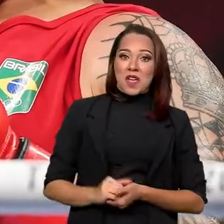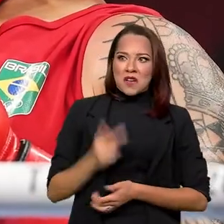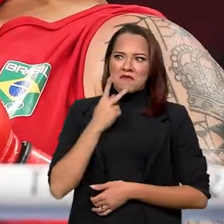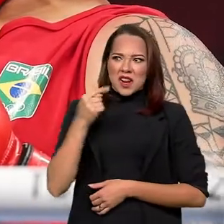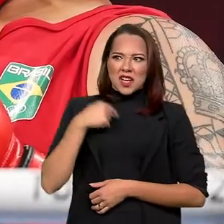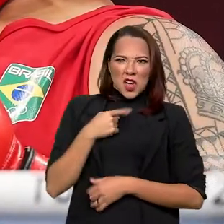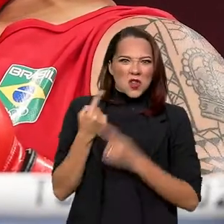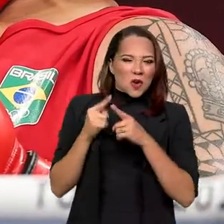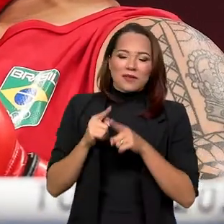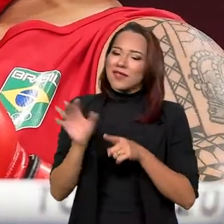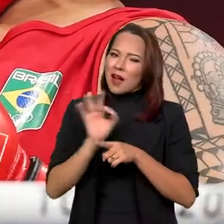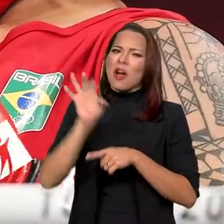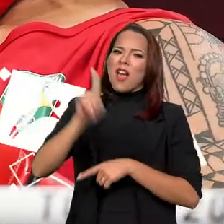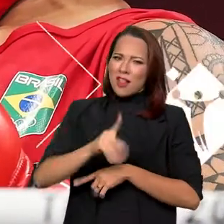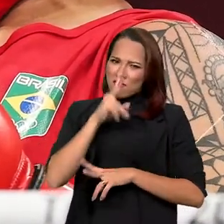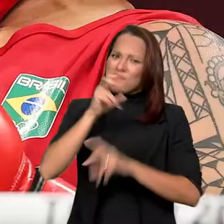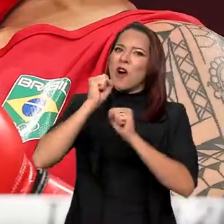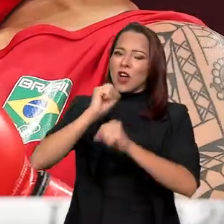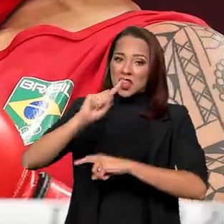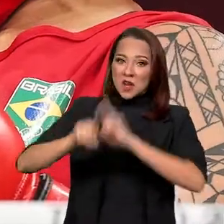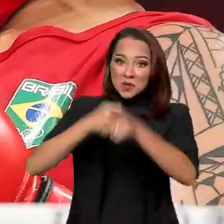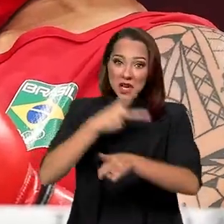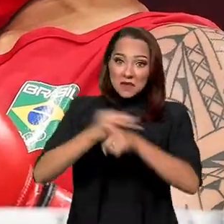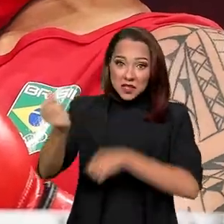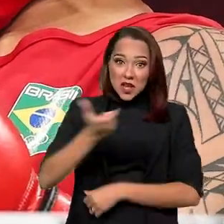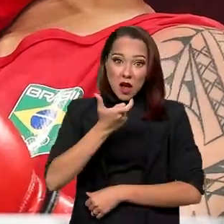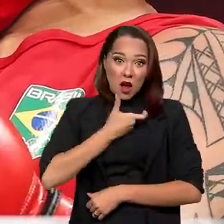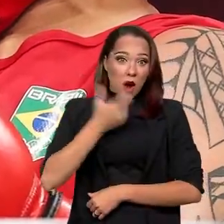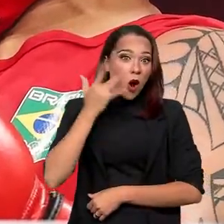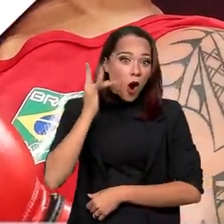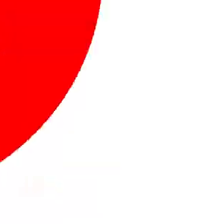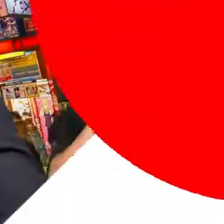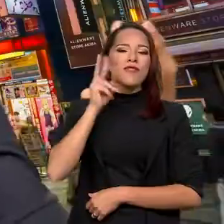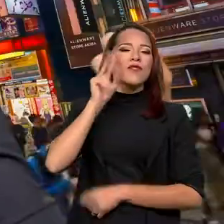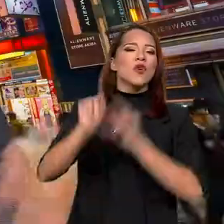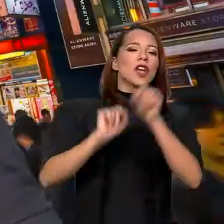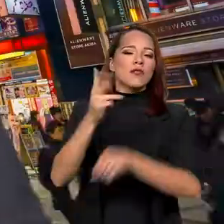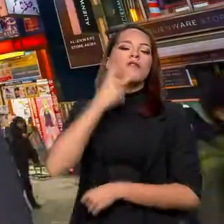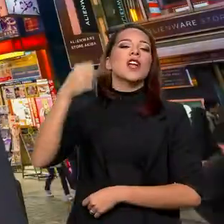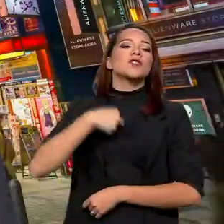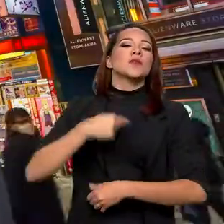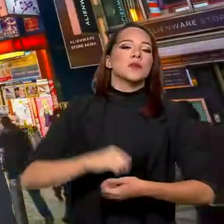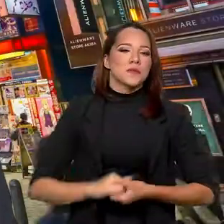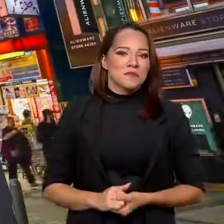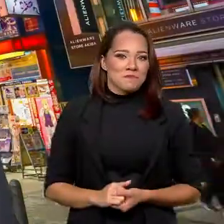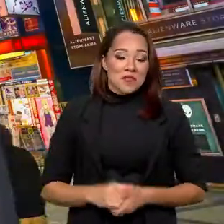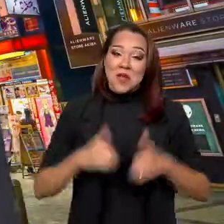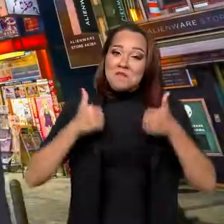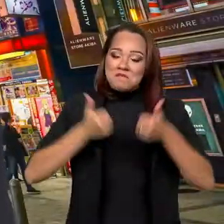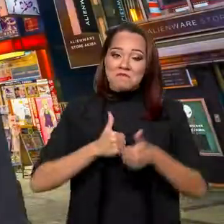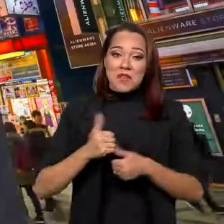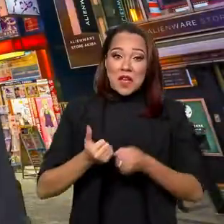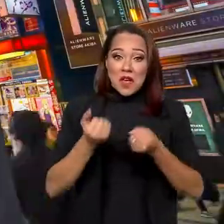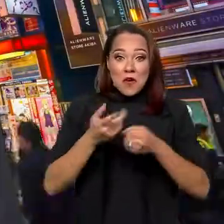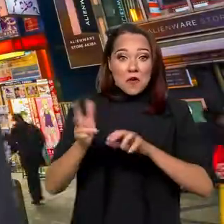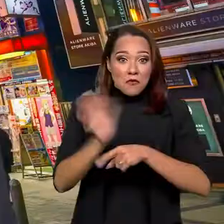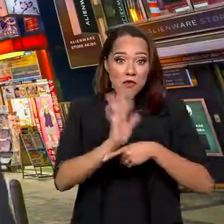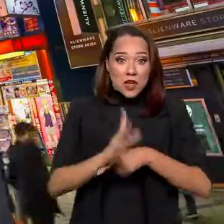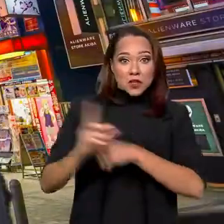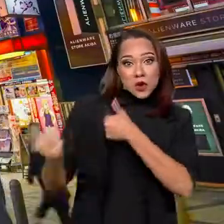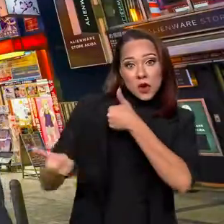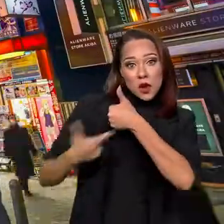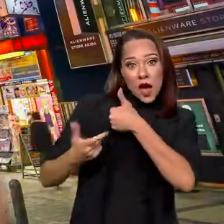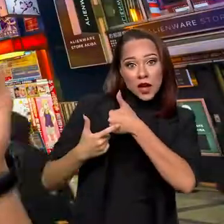mas a Mina é braba, viu? Depois que ela ganhar a medalha de ouro, eu quero ver o o pessoal vai falar de mim. Então é isso. Dá um like no vídeo, se inscreve no canal e